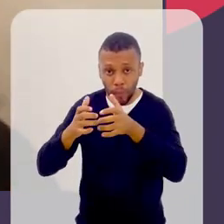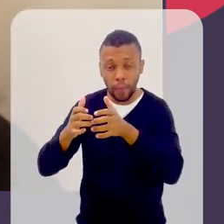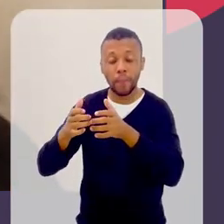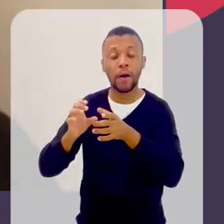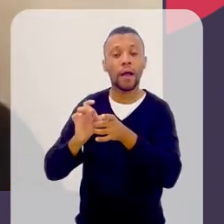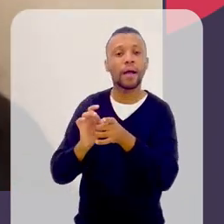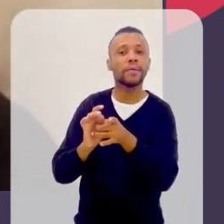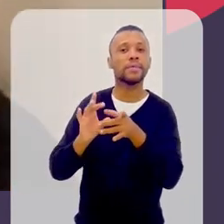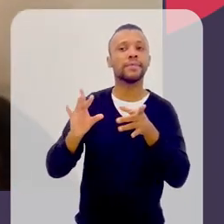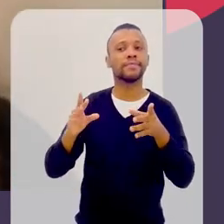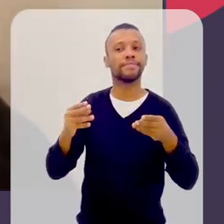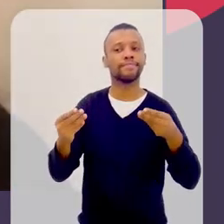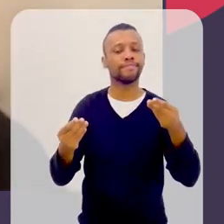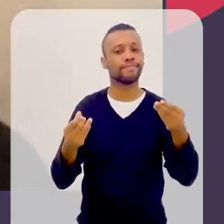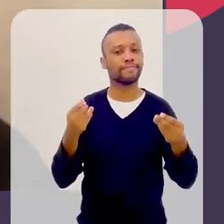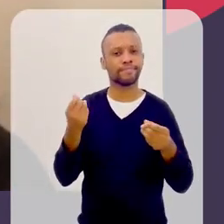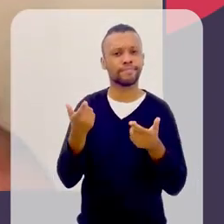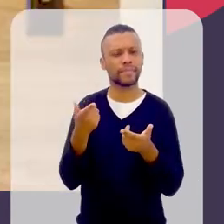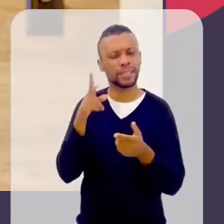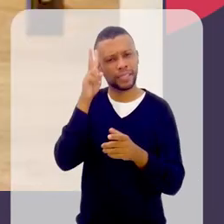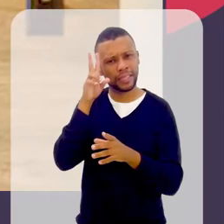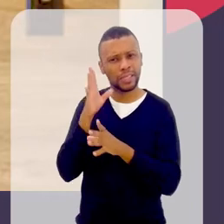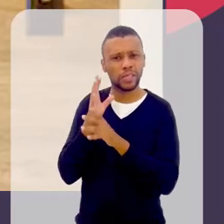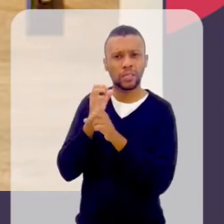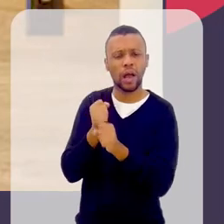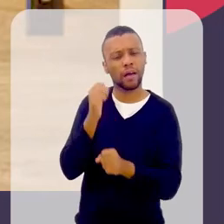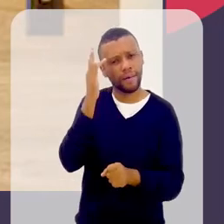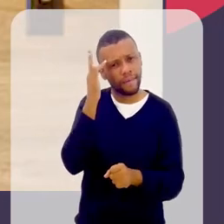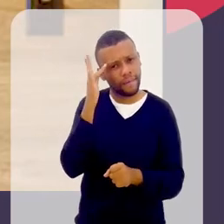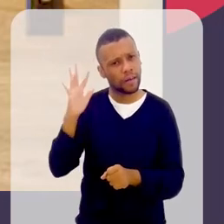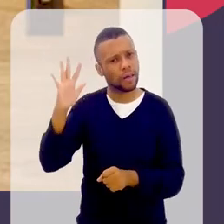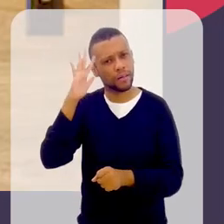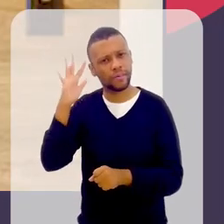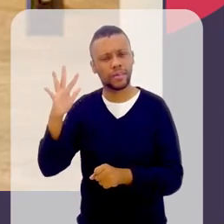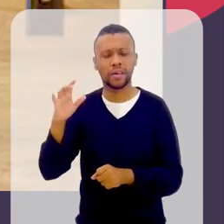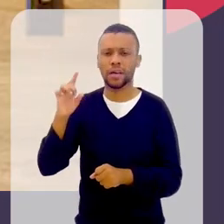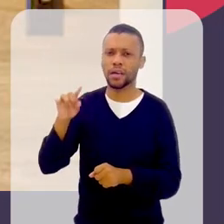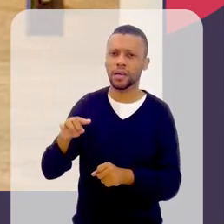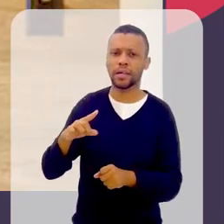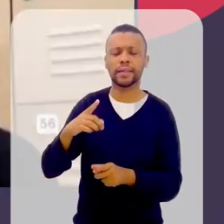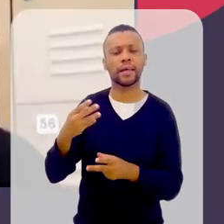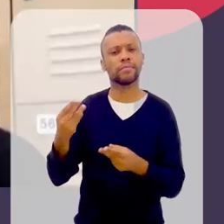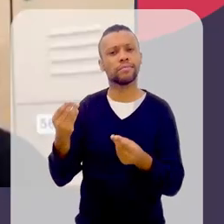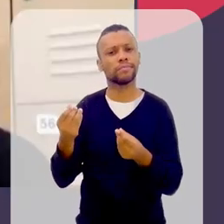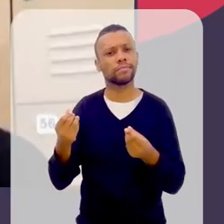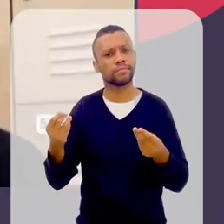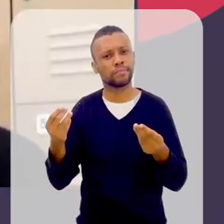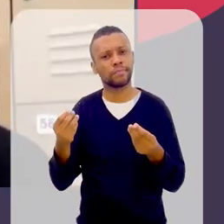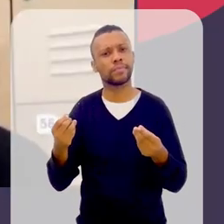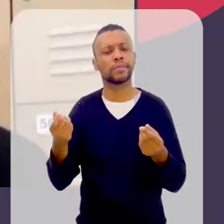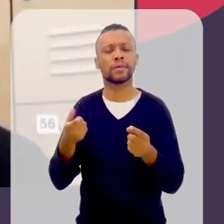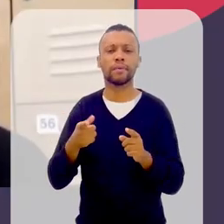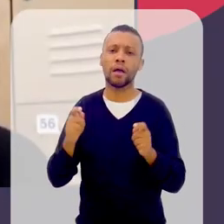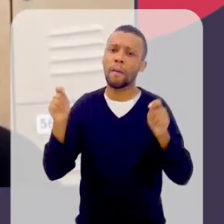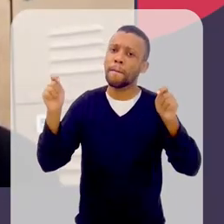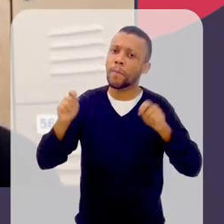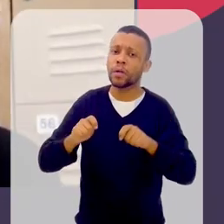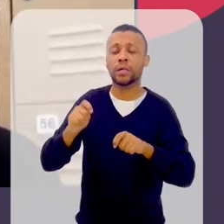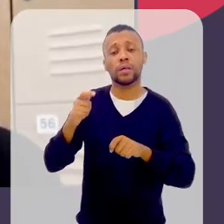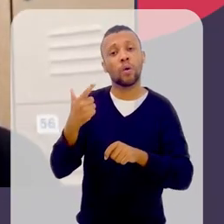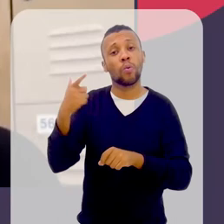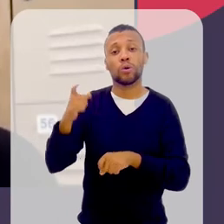Fazer história, fazer filosofia. Tem sutilezas. Mas poderia ser outro marco.